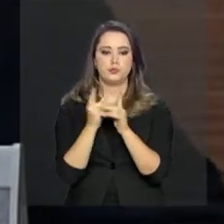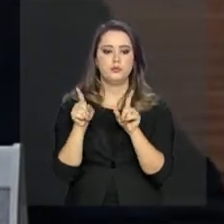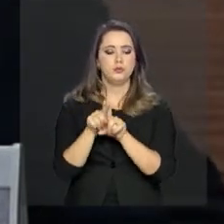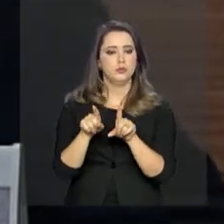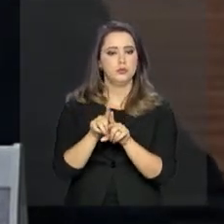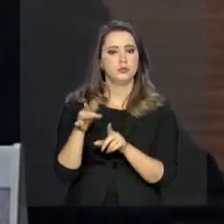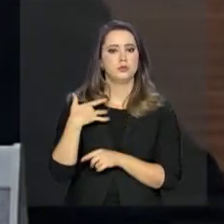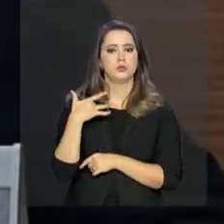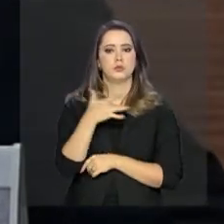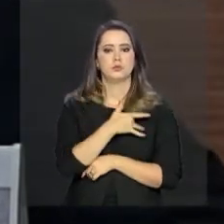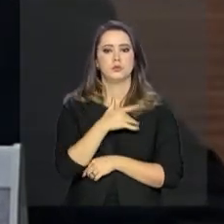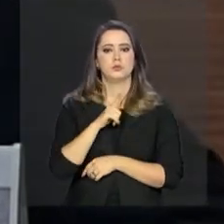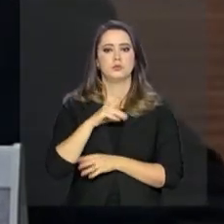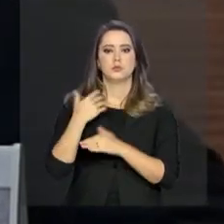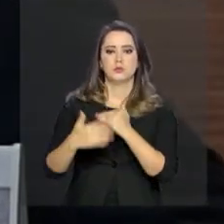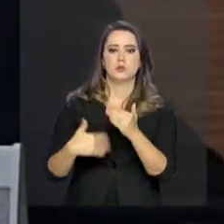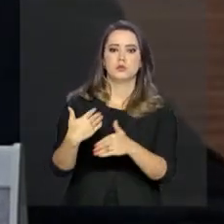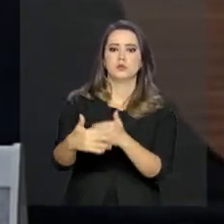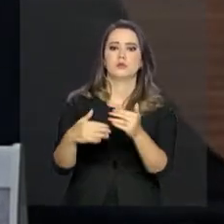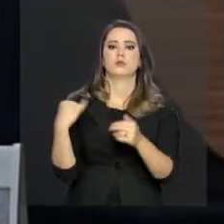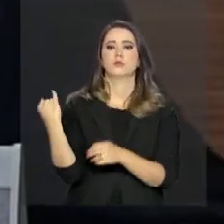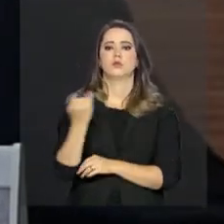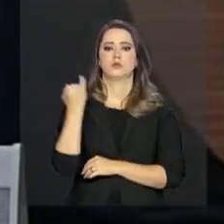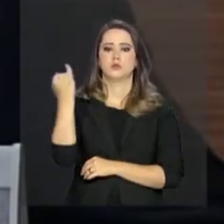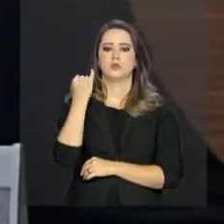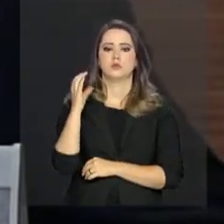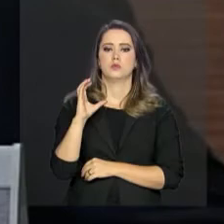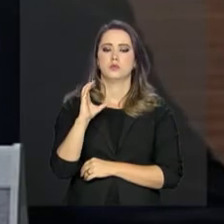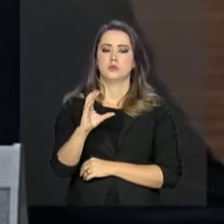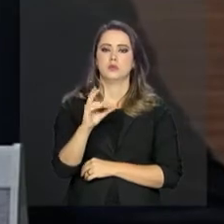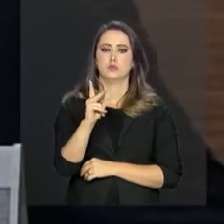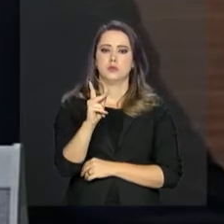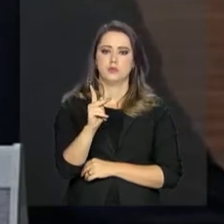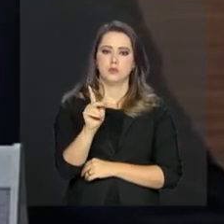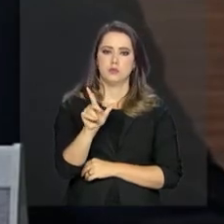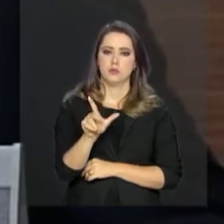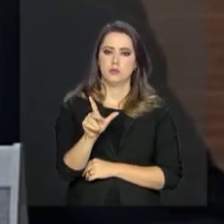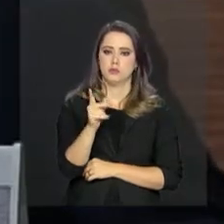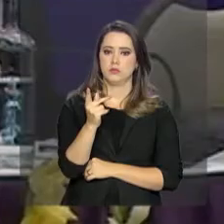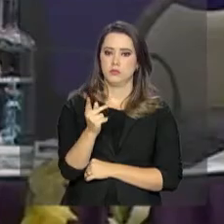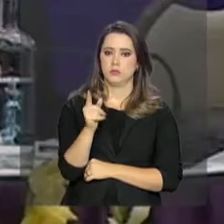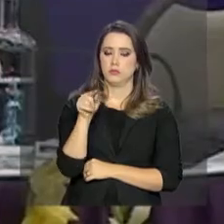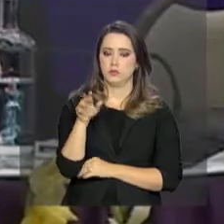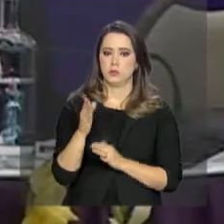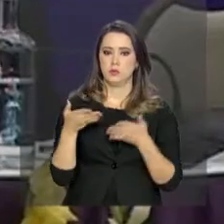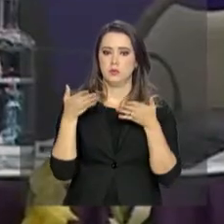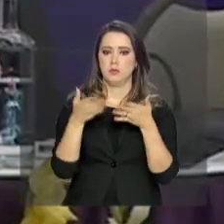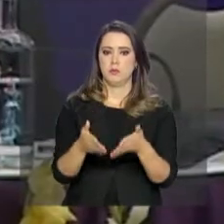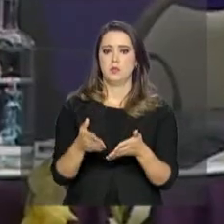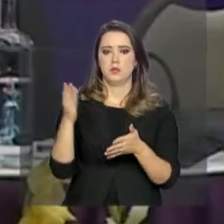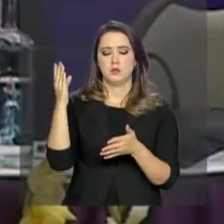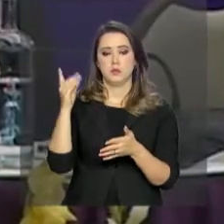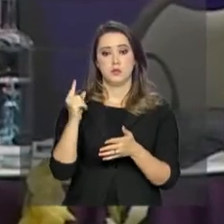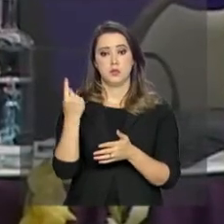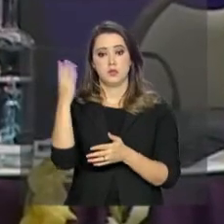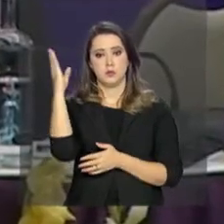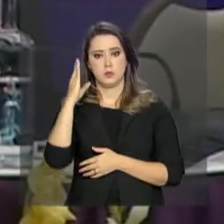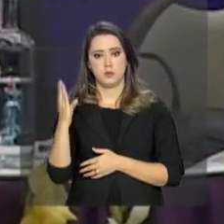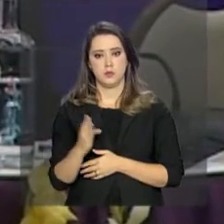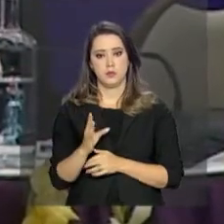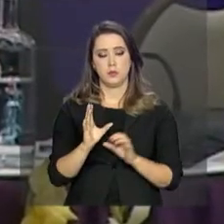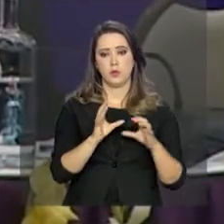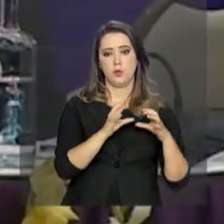saúde, nós tivemos avanços significativos na CPLP, com a participação do lado brasileiro, da Fundação